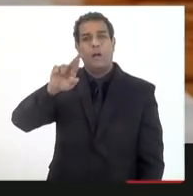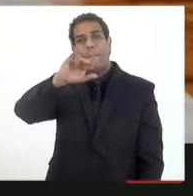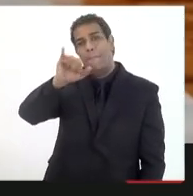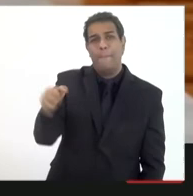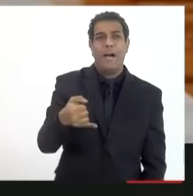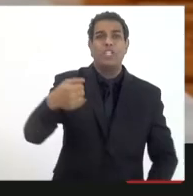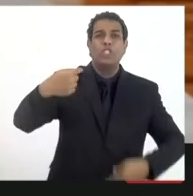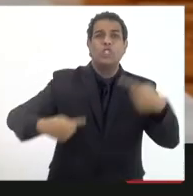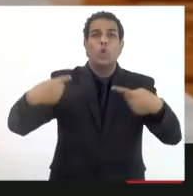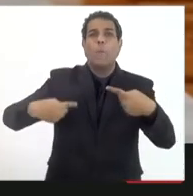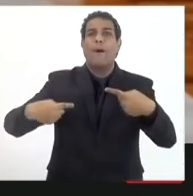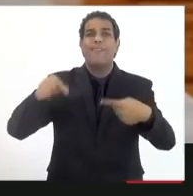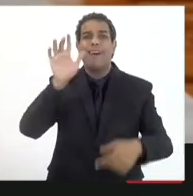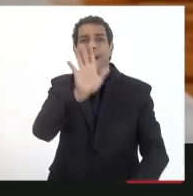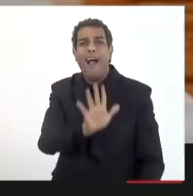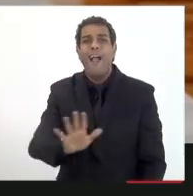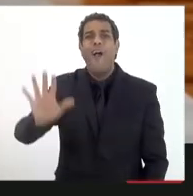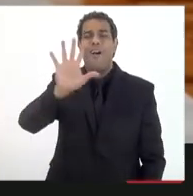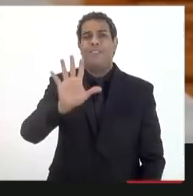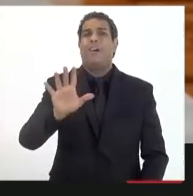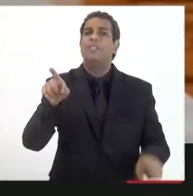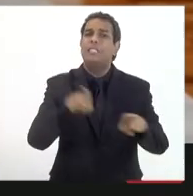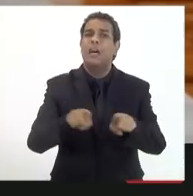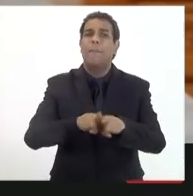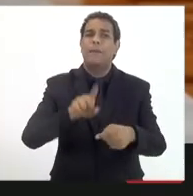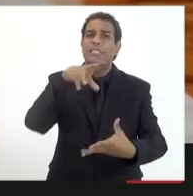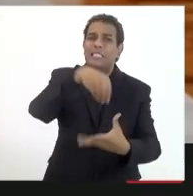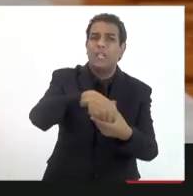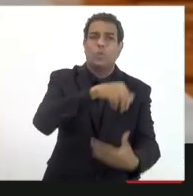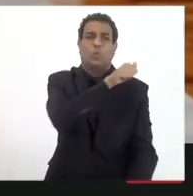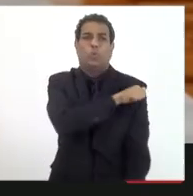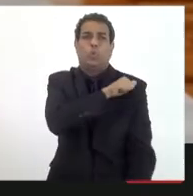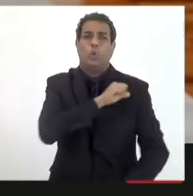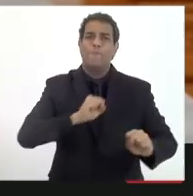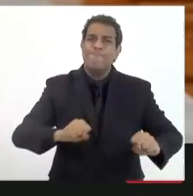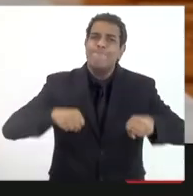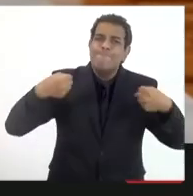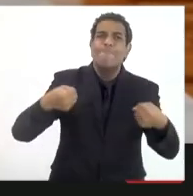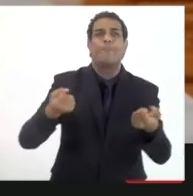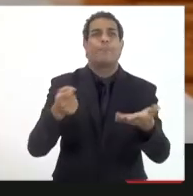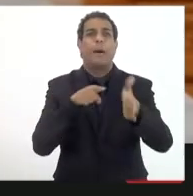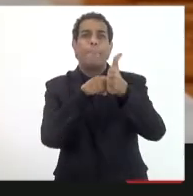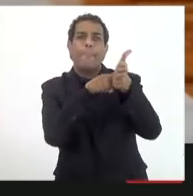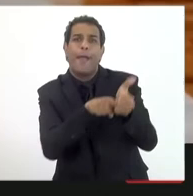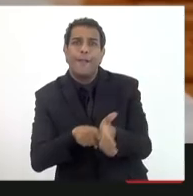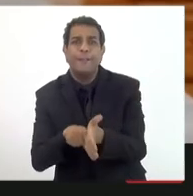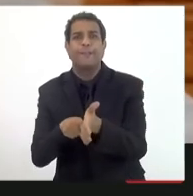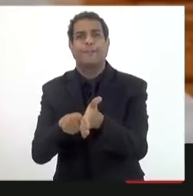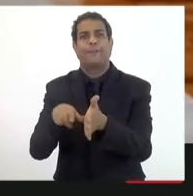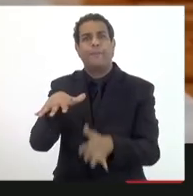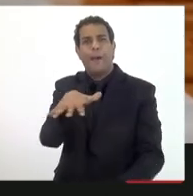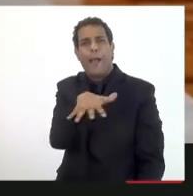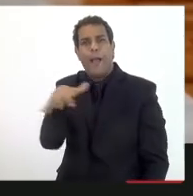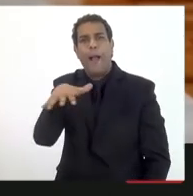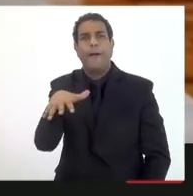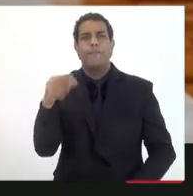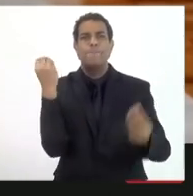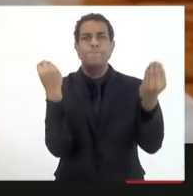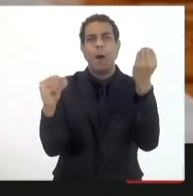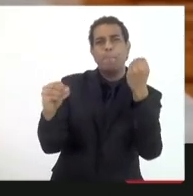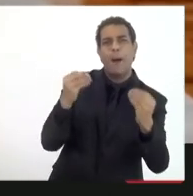debate regional mais organizado ou seja quer dizer é a parte de pesquisa pura colocar paper em